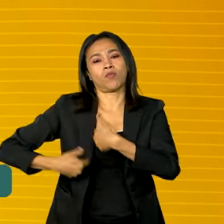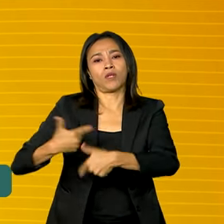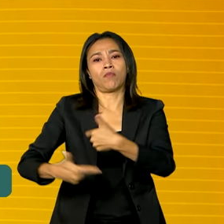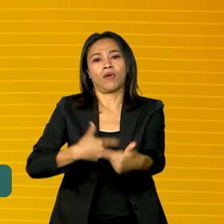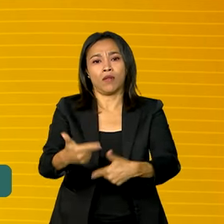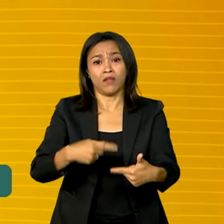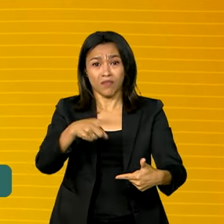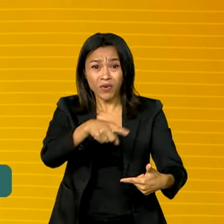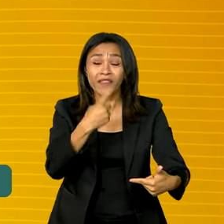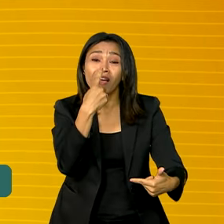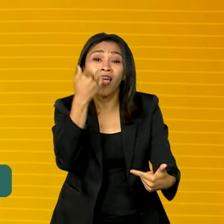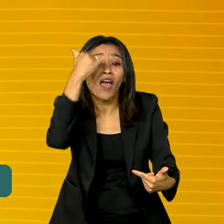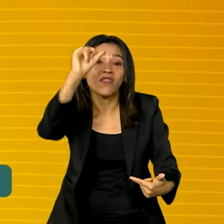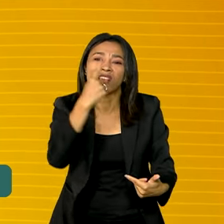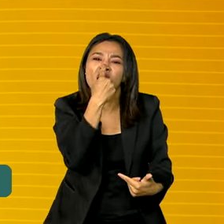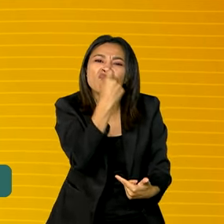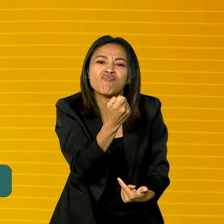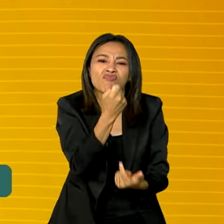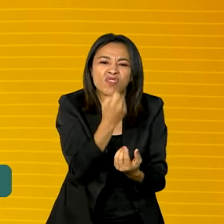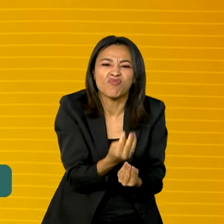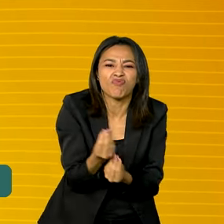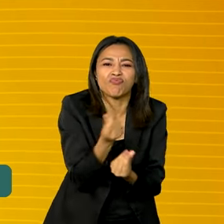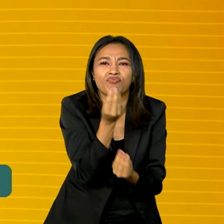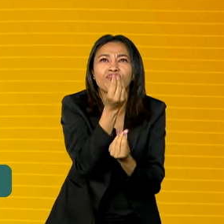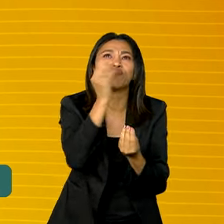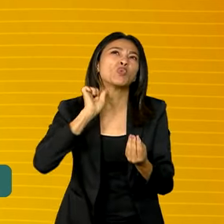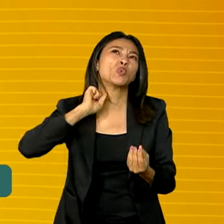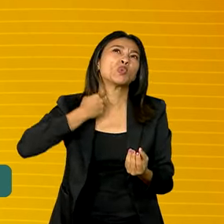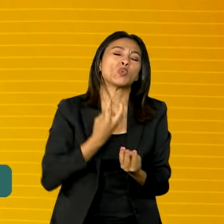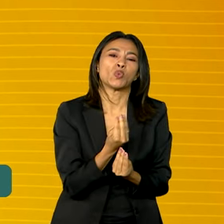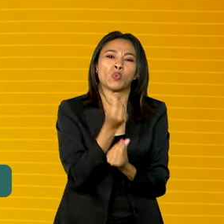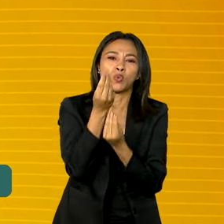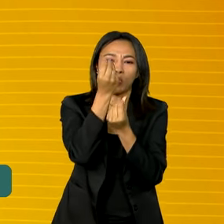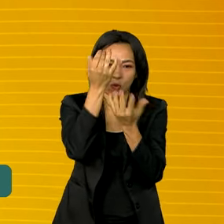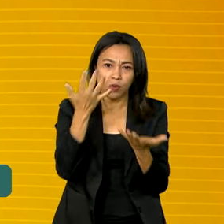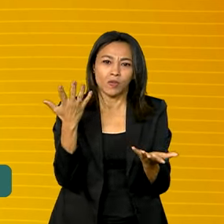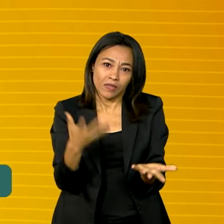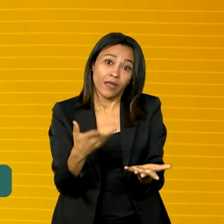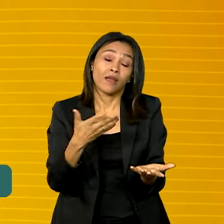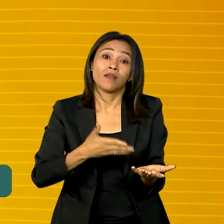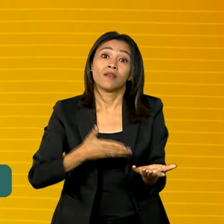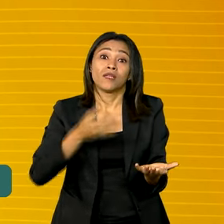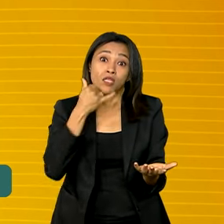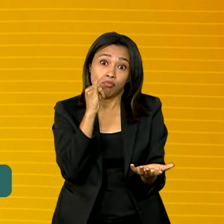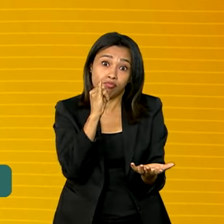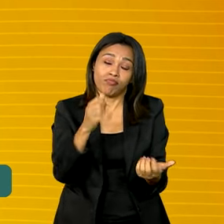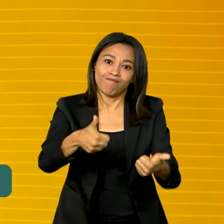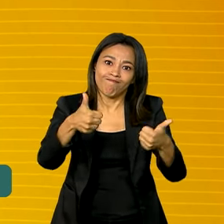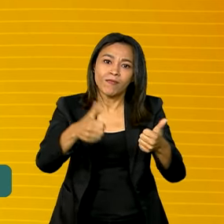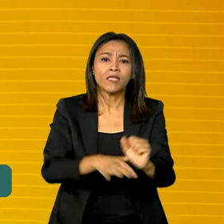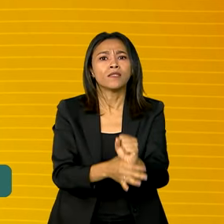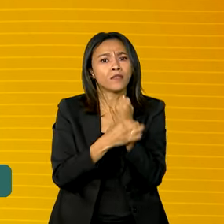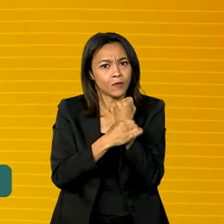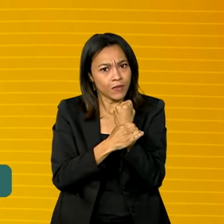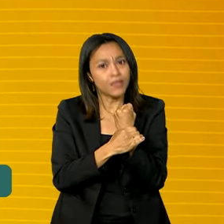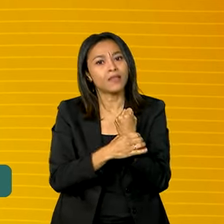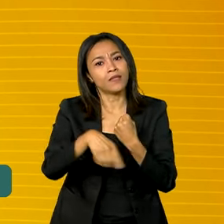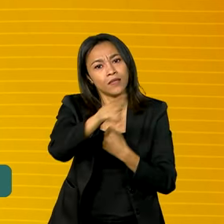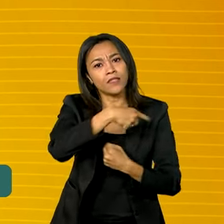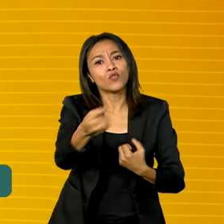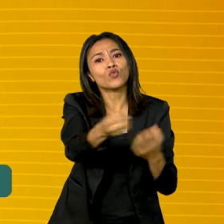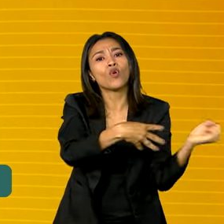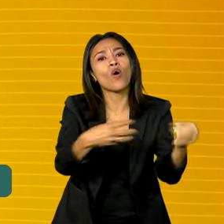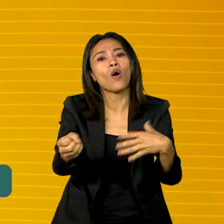despoluir. Os novos veículos têm uma eficiência energética muito melhor e segurança. Esses